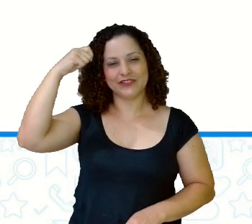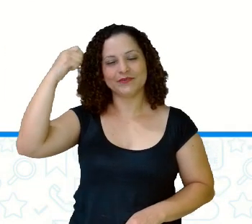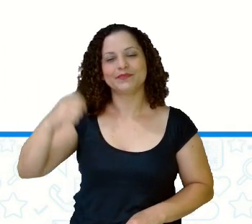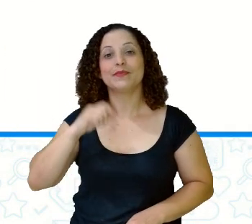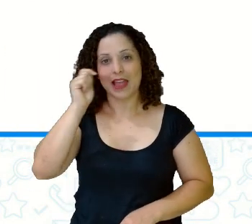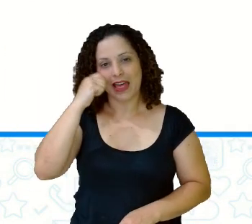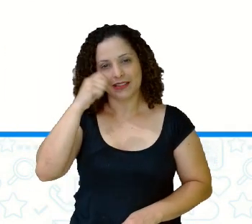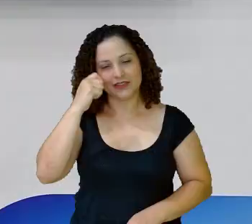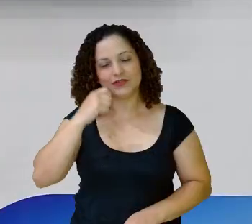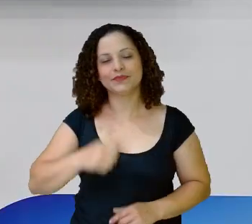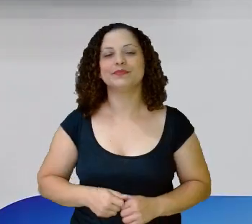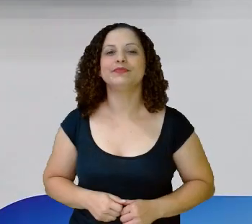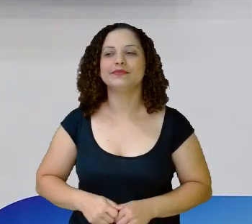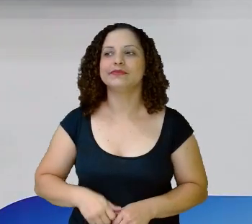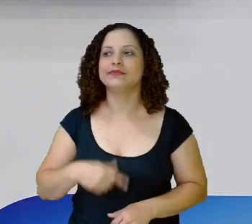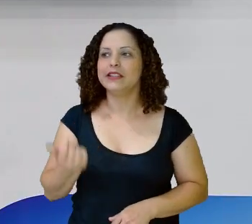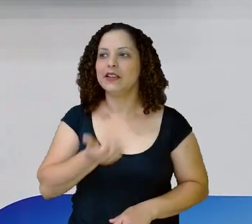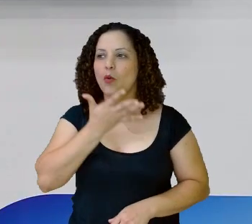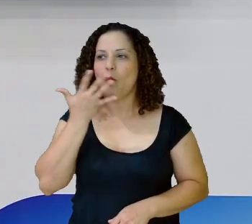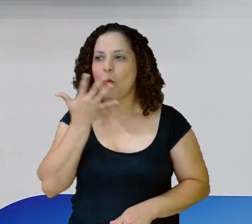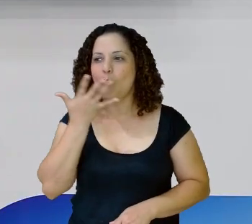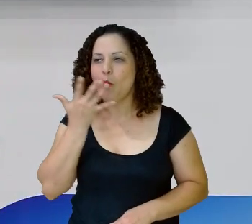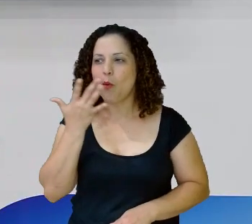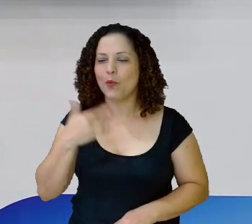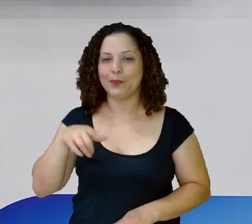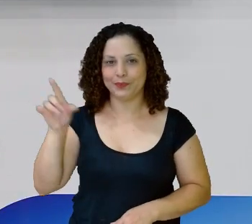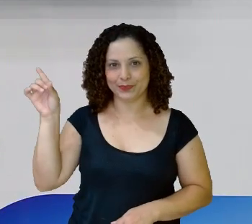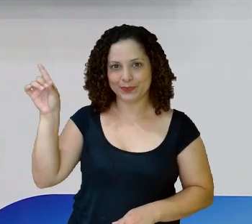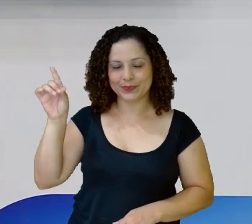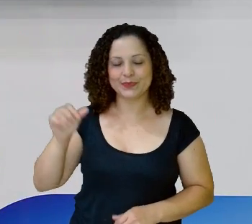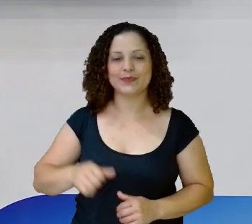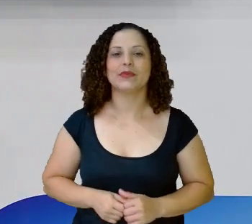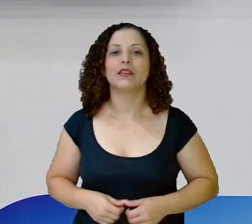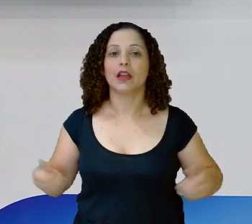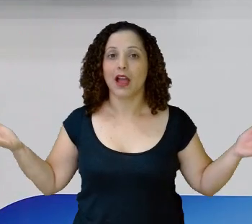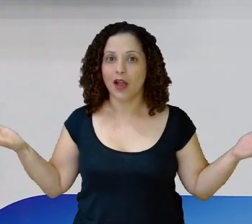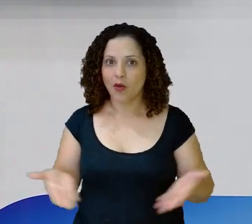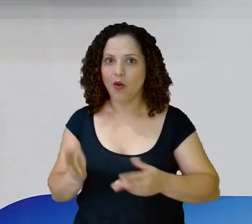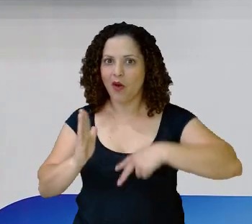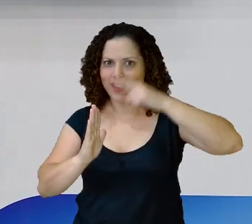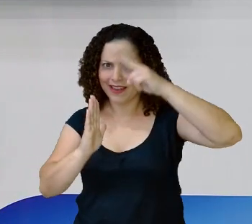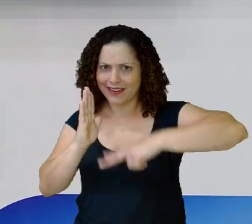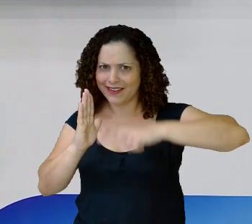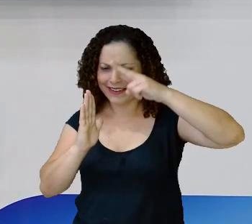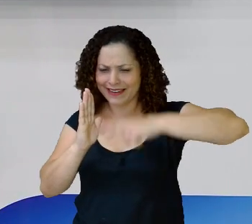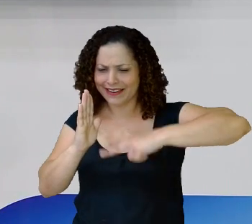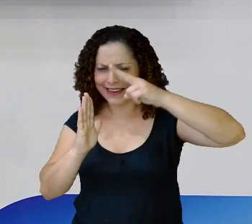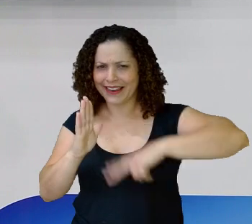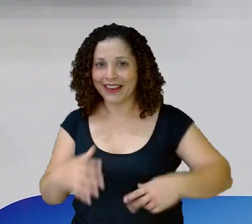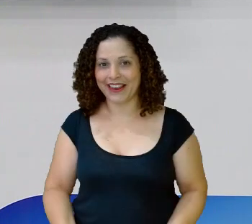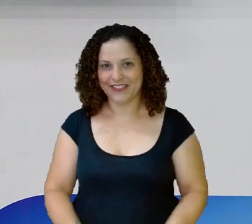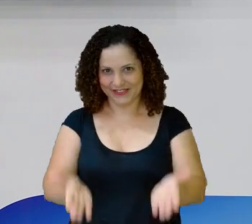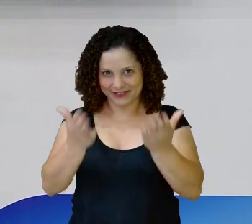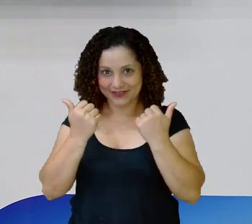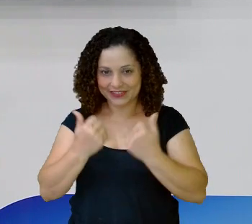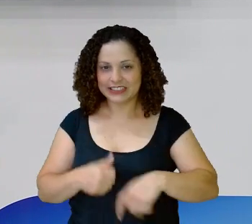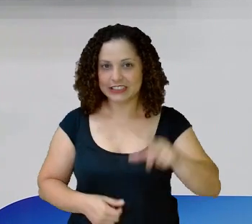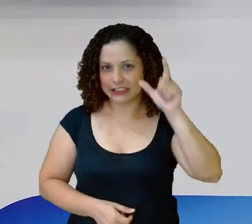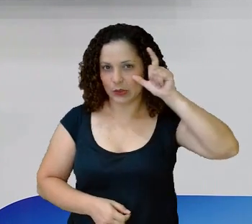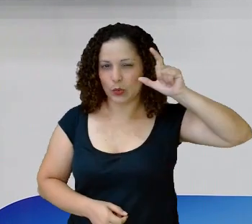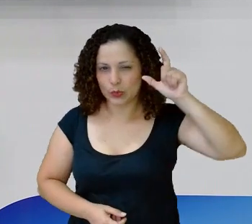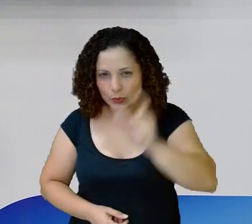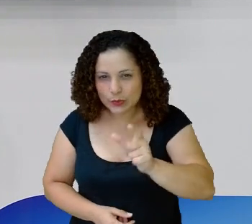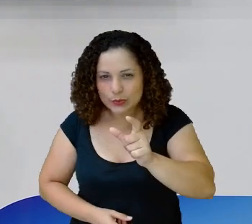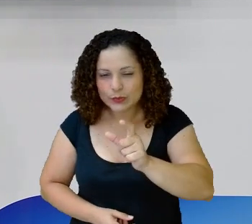E aí, preparados para a gente começar a leitura do Rapto do Galo? Estão interessados para